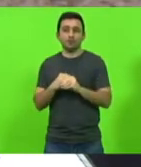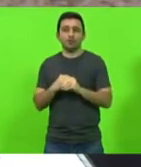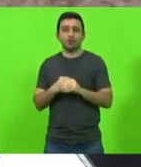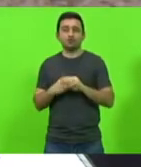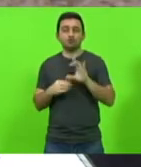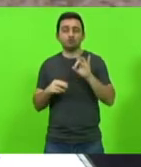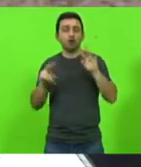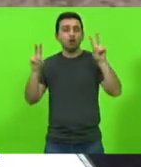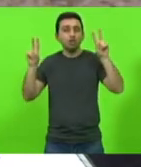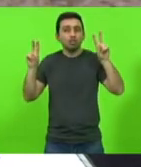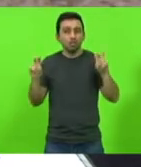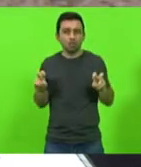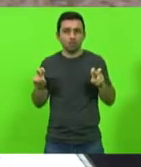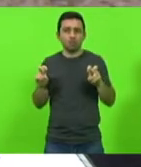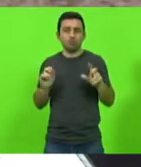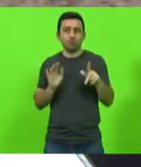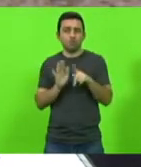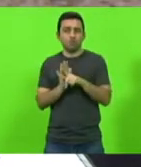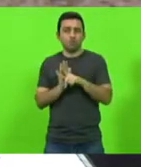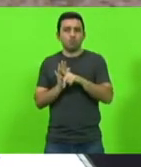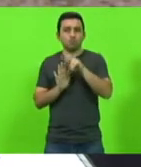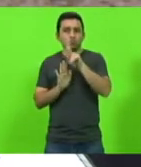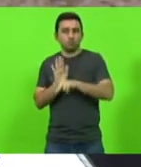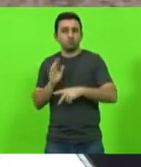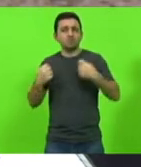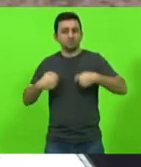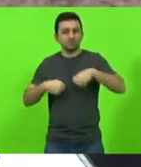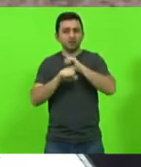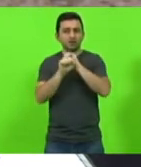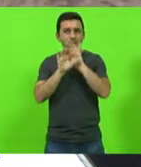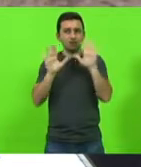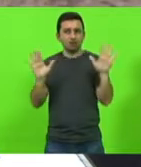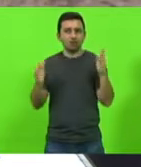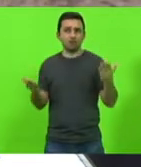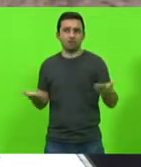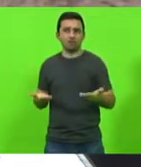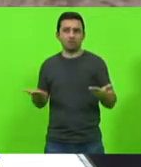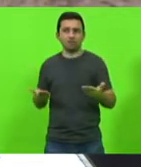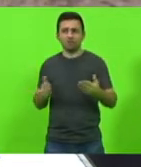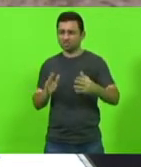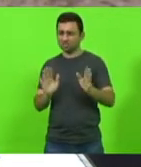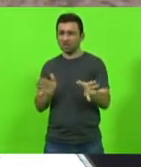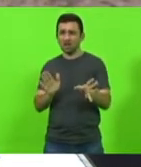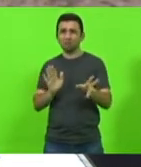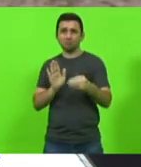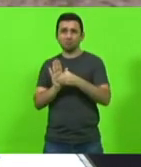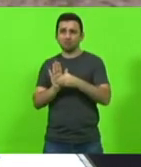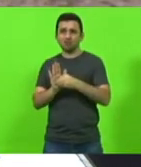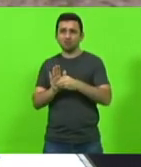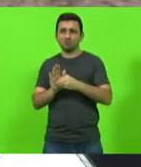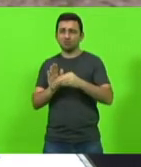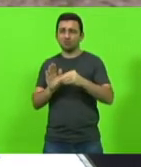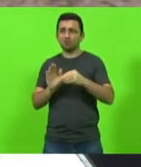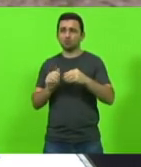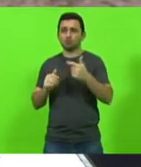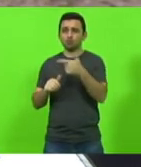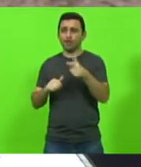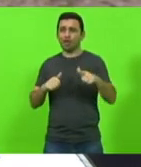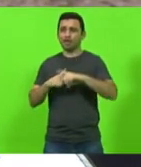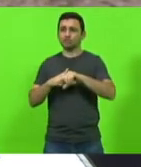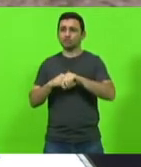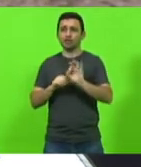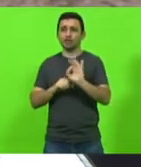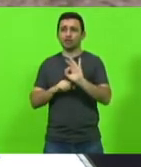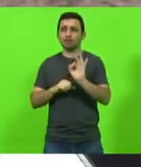título apenas o projeto então a gente tem que deixar isso claro que precisa estar no artigo e não tem no artigo não tem nada nós